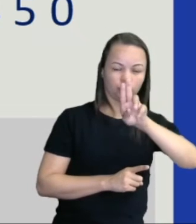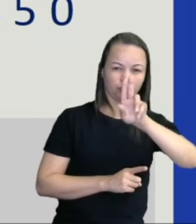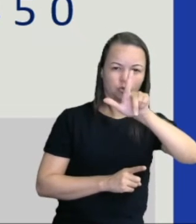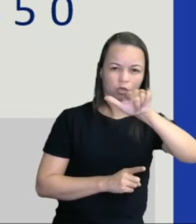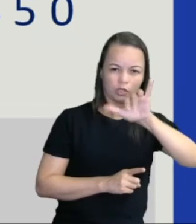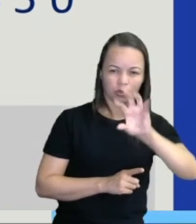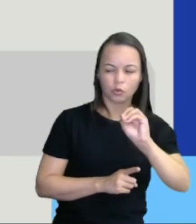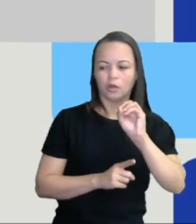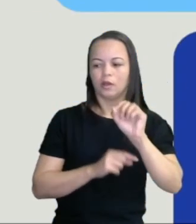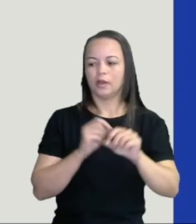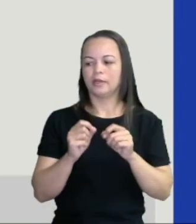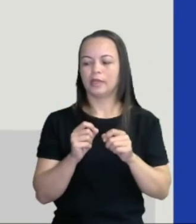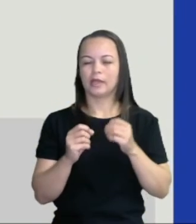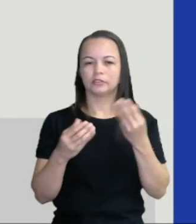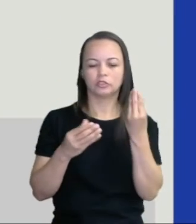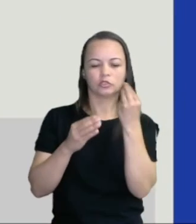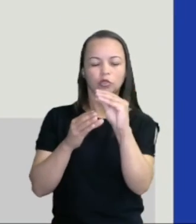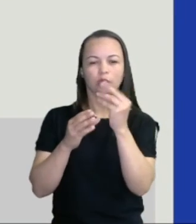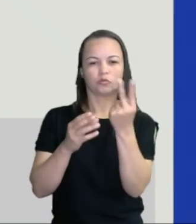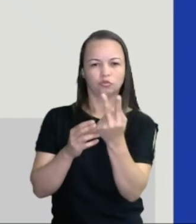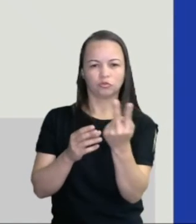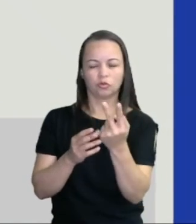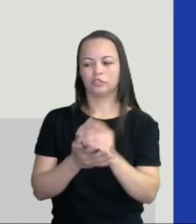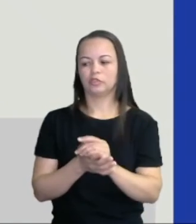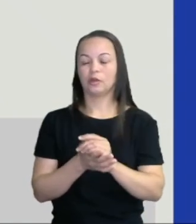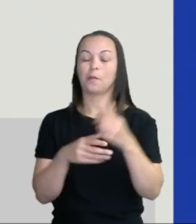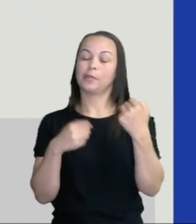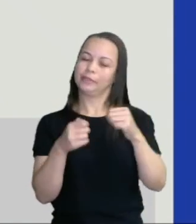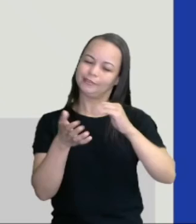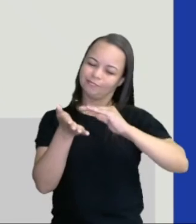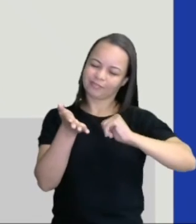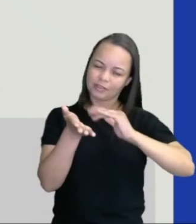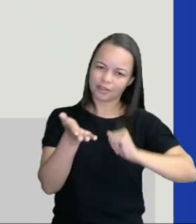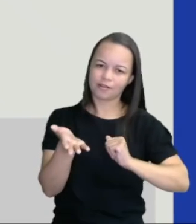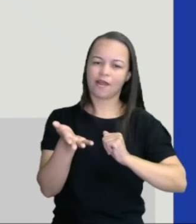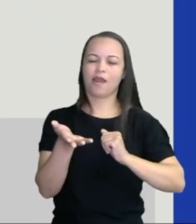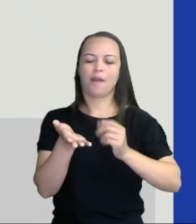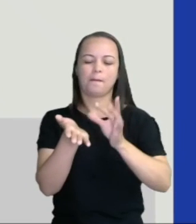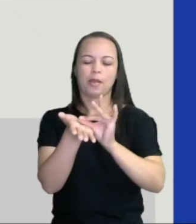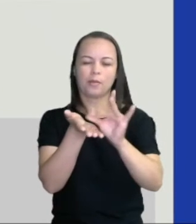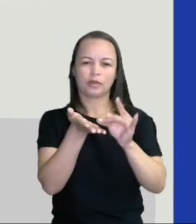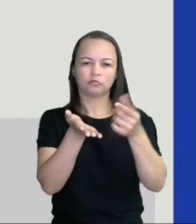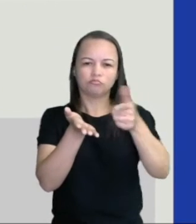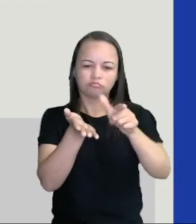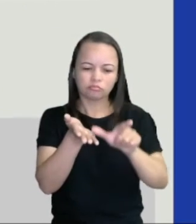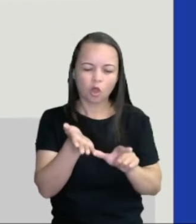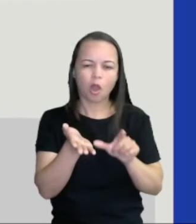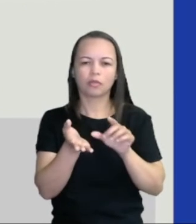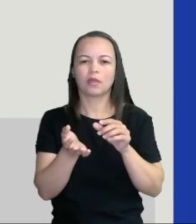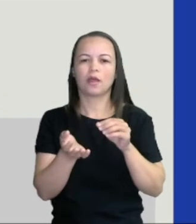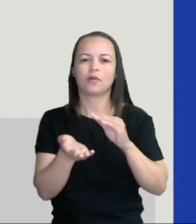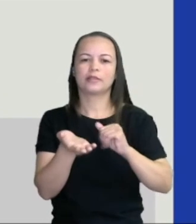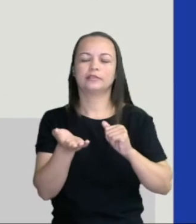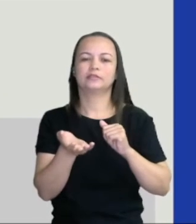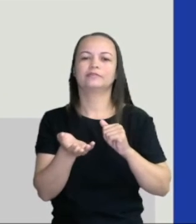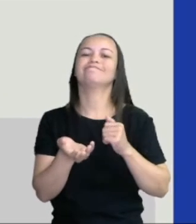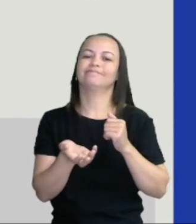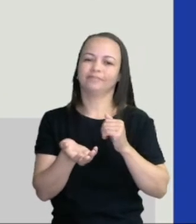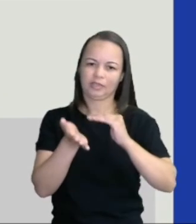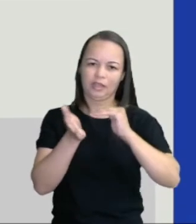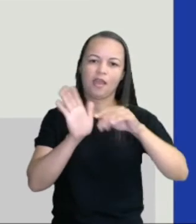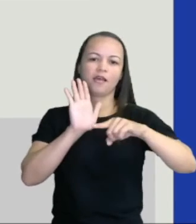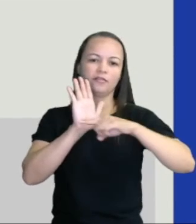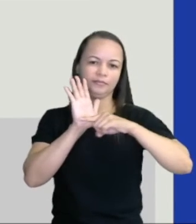Adicionamos os dois. Mas o que é eu preciso? Retirar as figurinhas repetidas do total. E o que é que a gente vai fazer? Subtração.